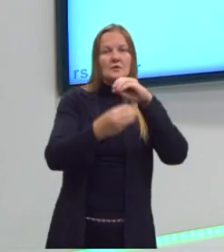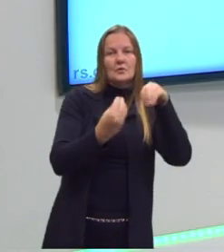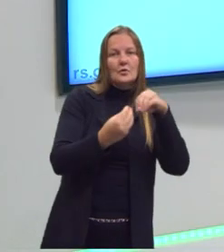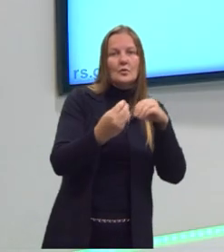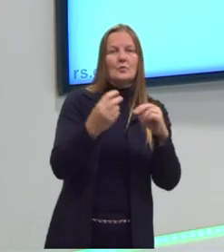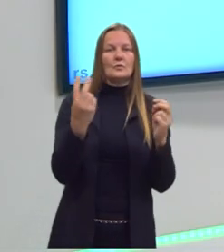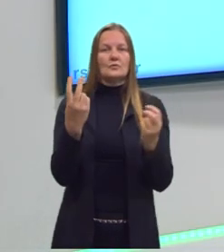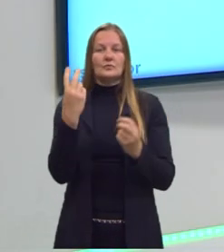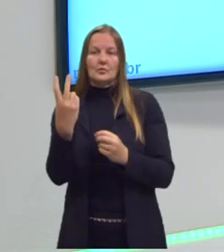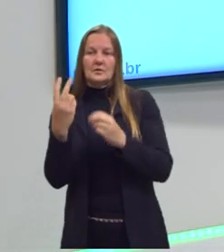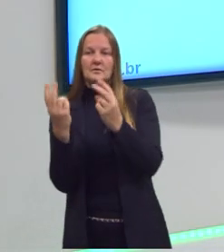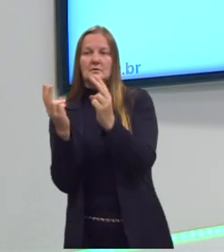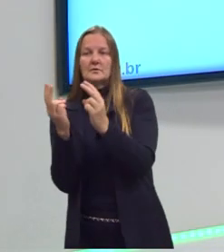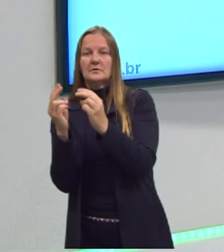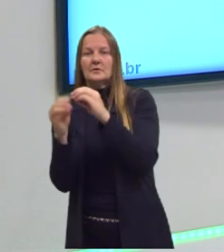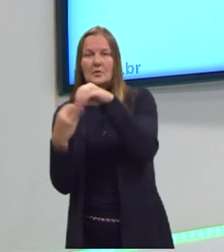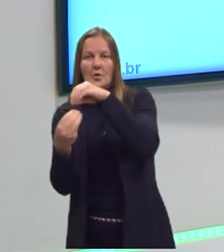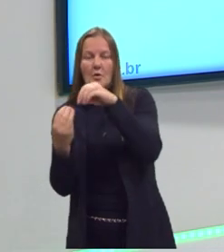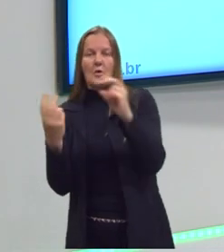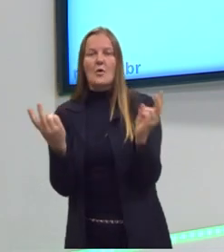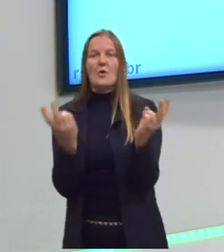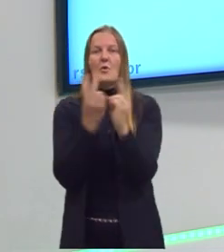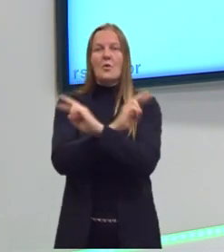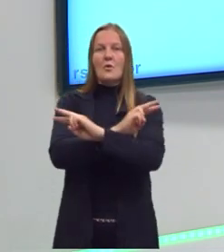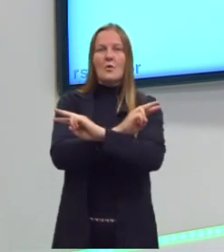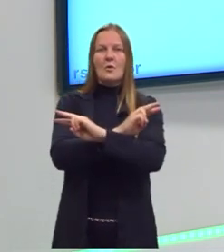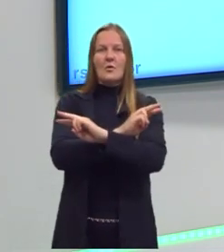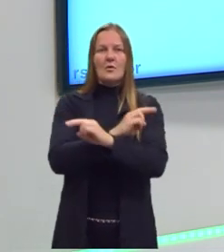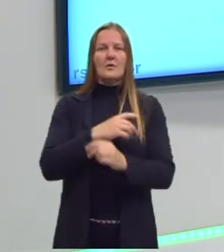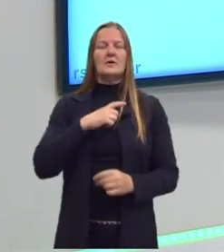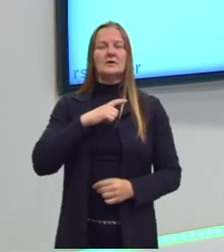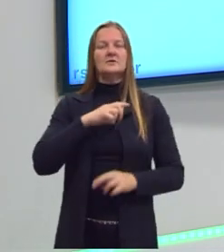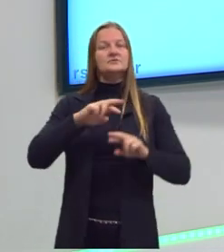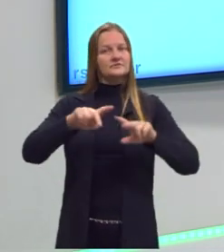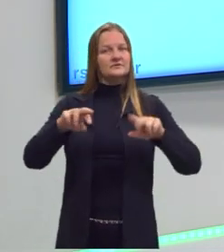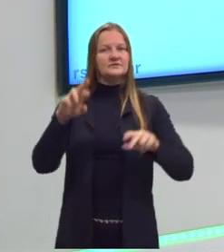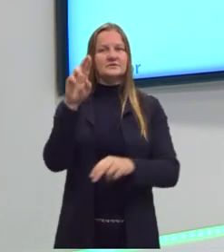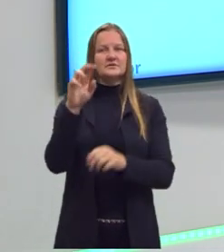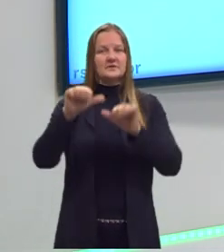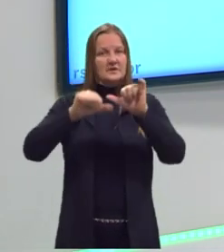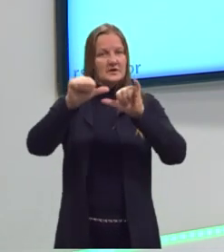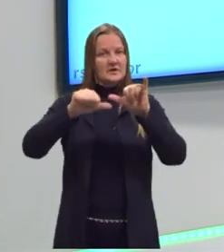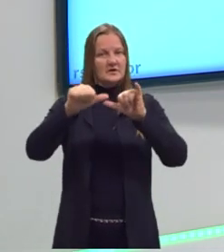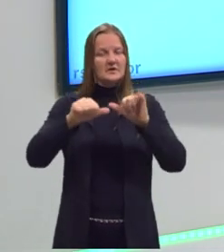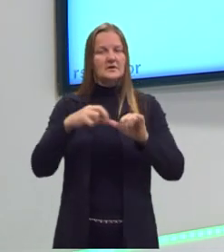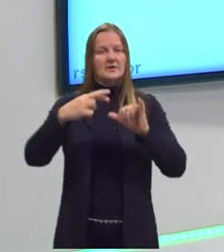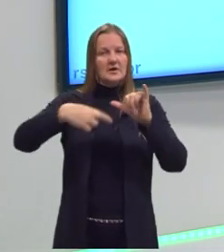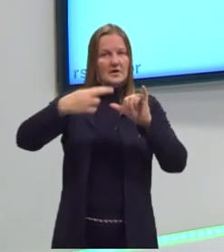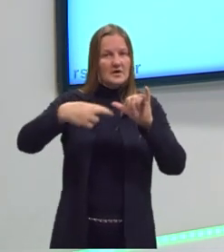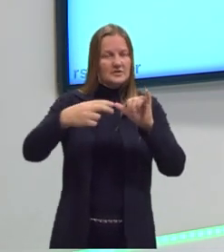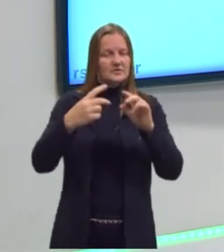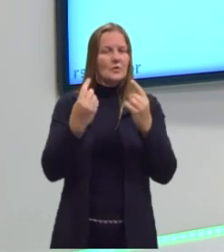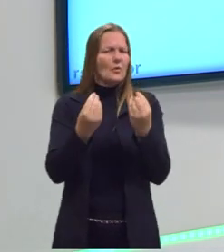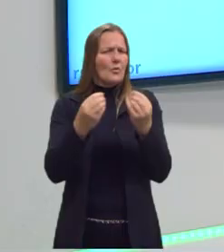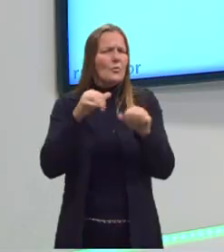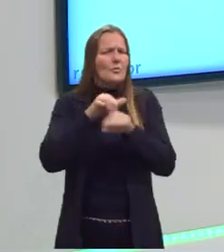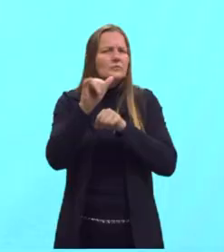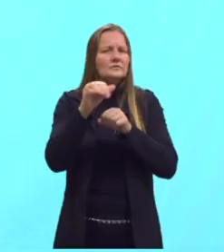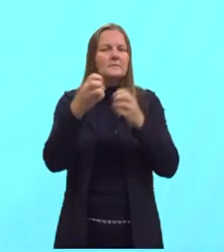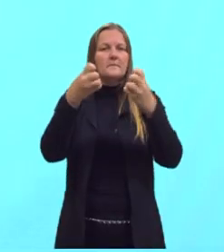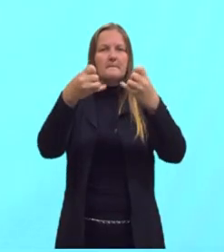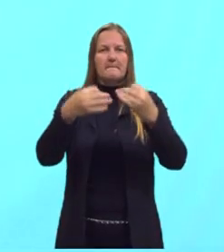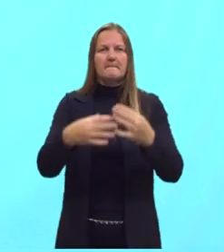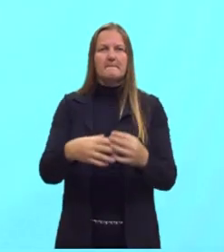substâncias compostas diferentes dos reagentes. Então, o que vai ocorrer? O